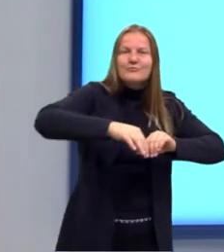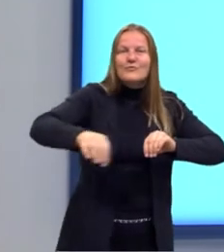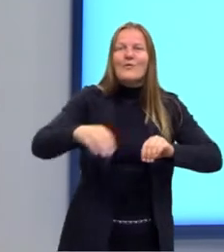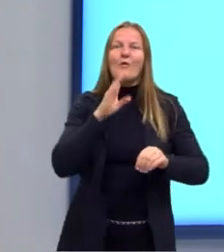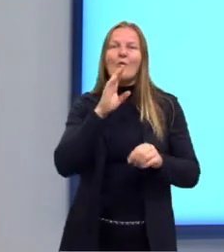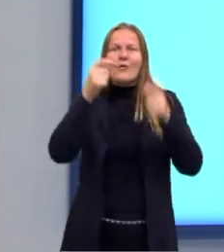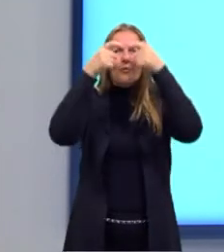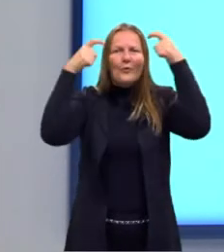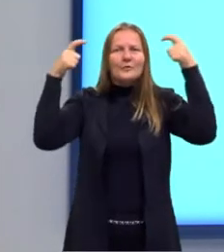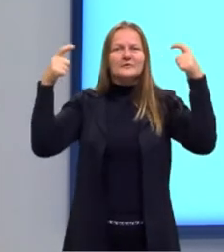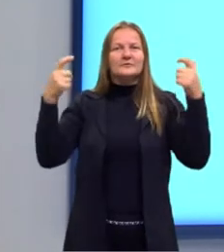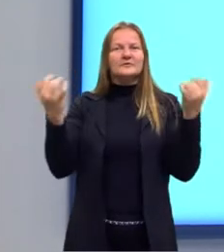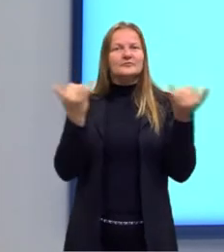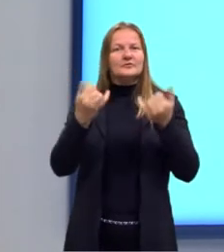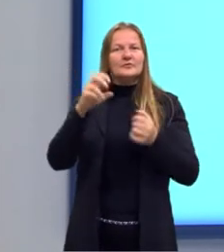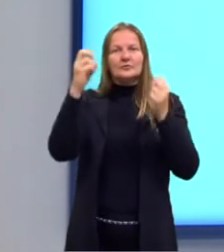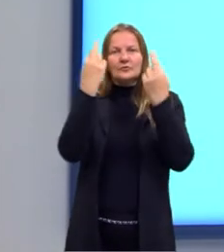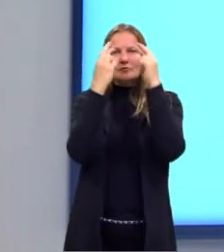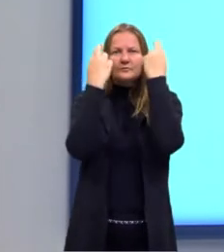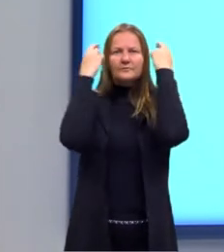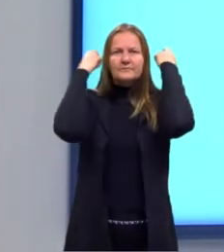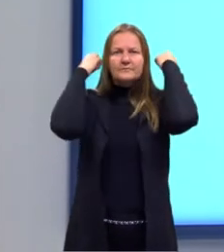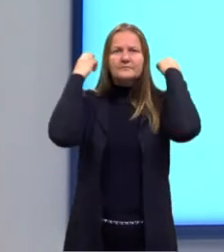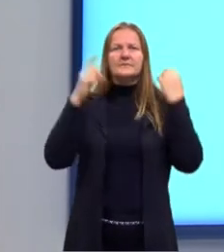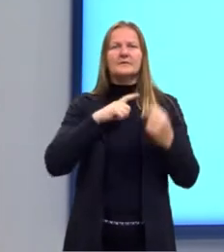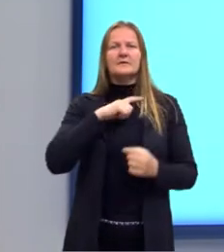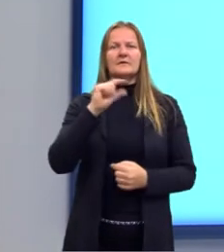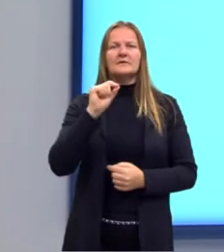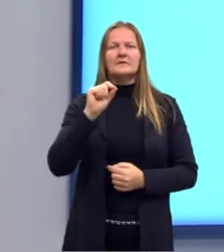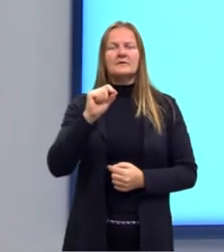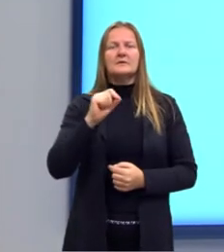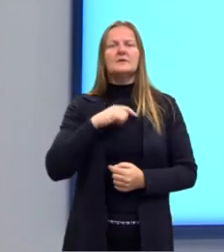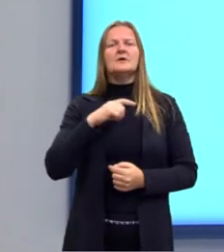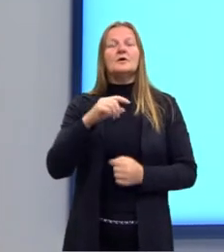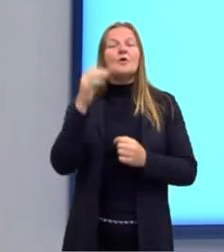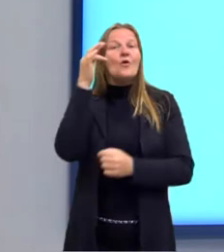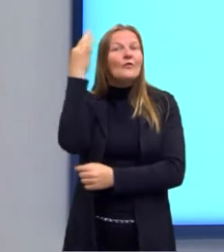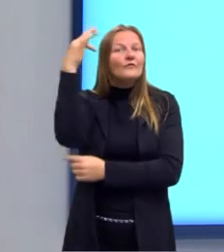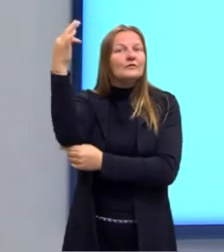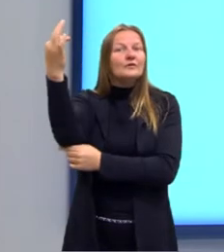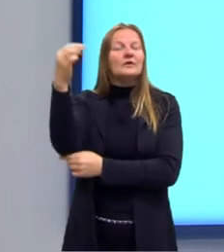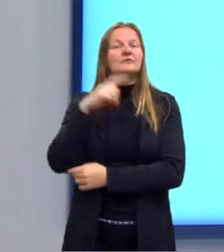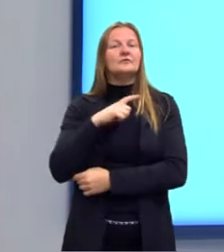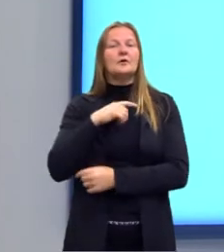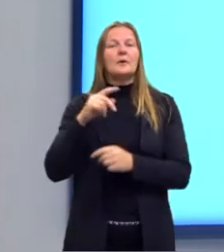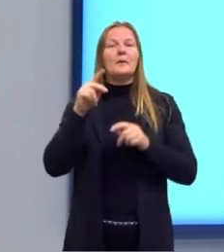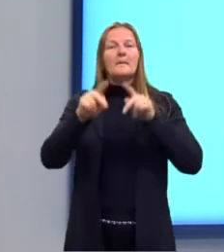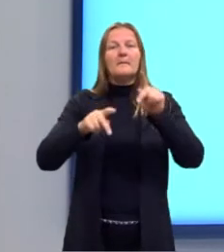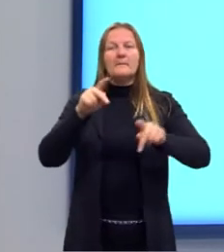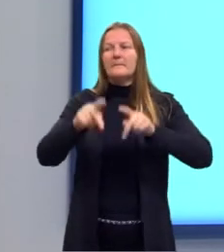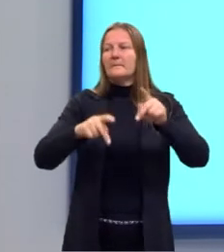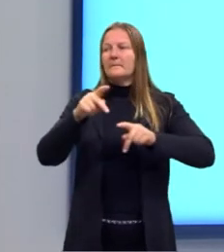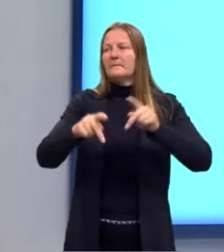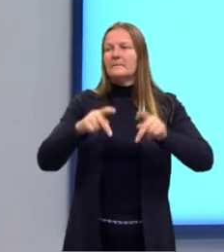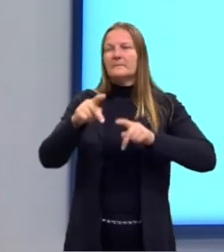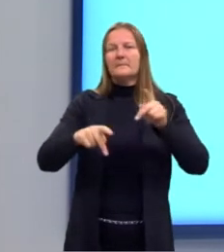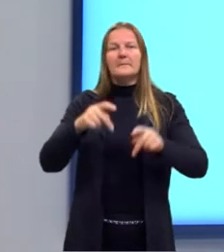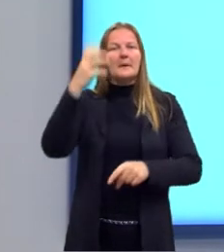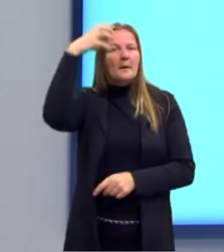foi denominado pelos gregos de geometria. Já os filósofos, como Pitágoras e Platão,